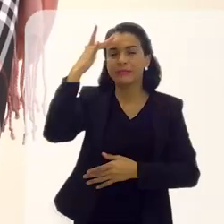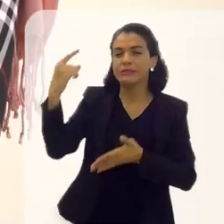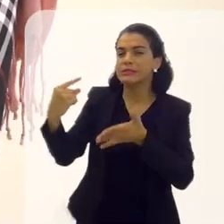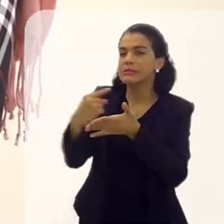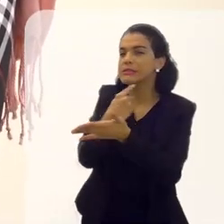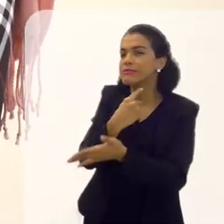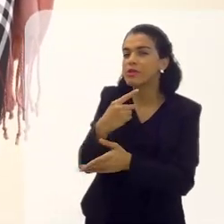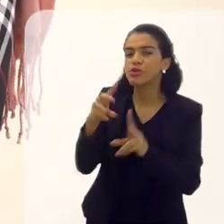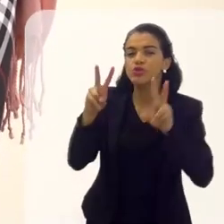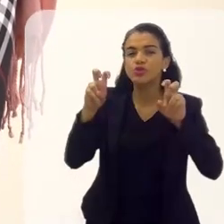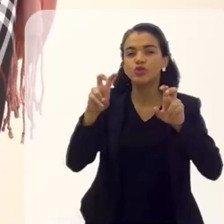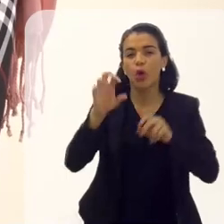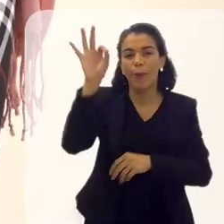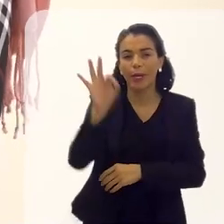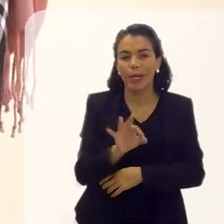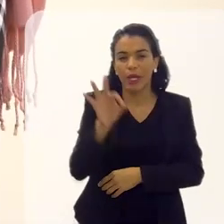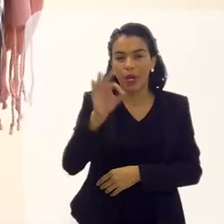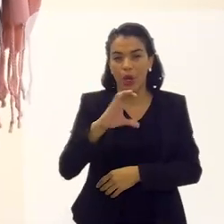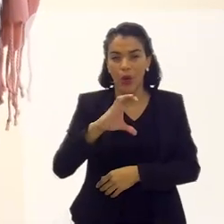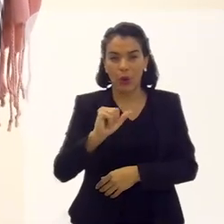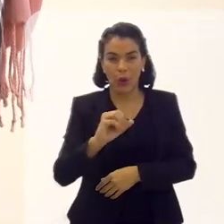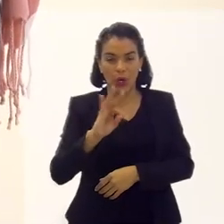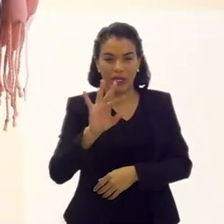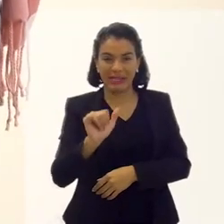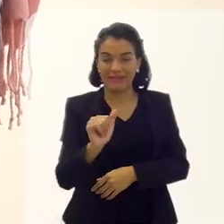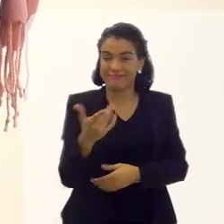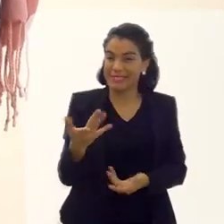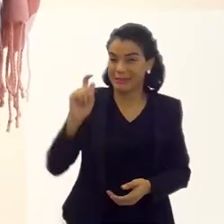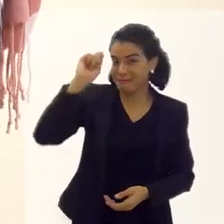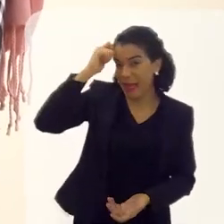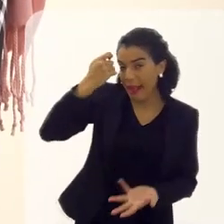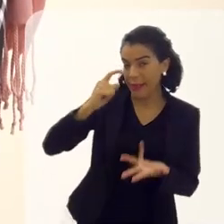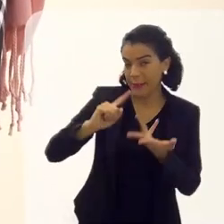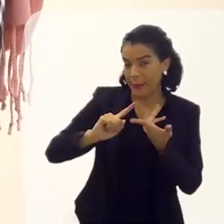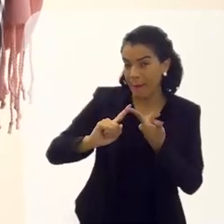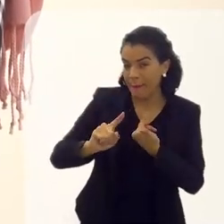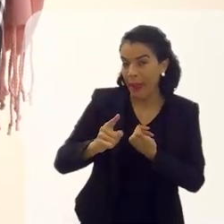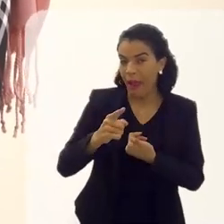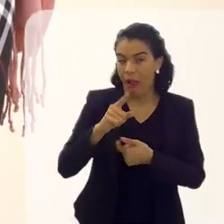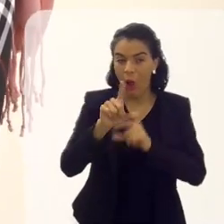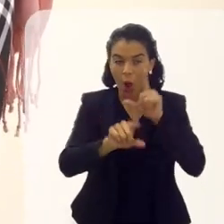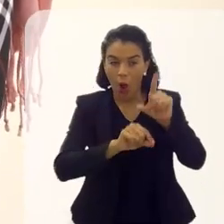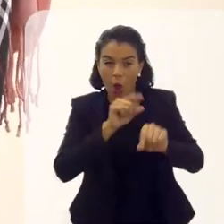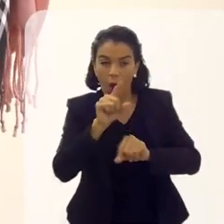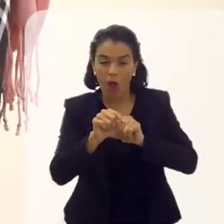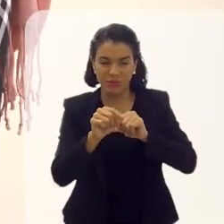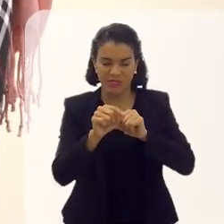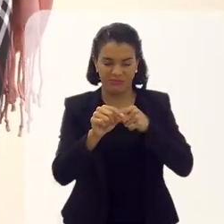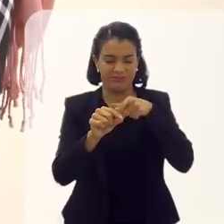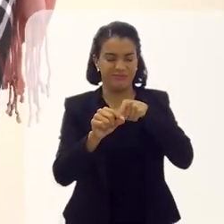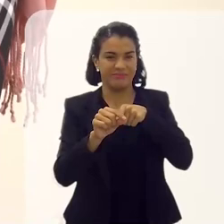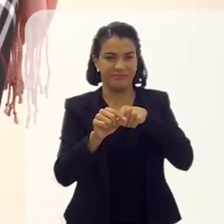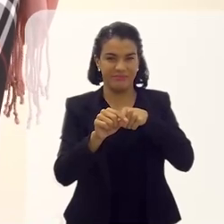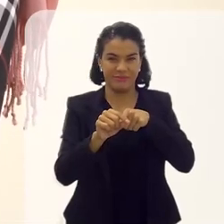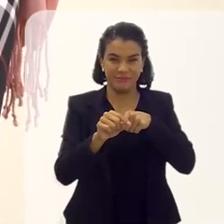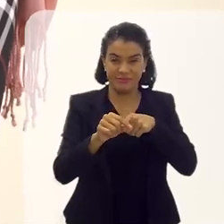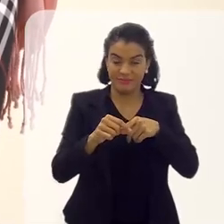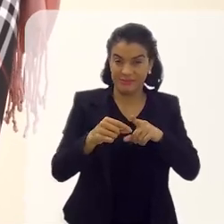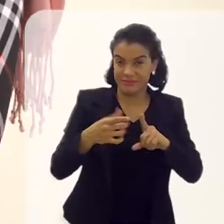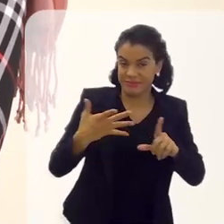As pessoas me perguntam assim, as sobrecotas, hoje, mas o preto, não sei o quê, a opção sexual.